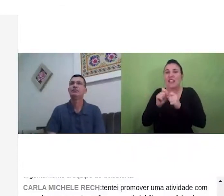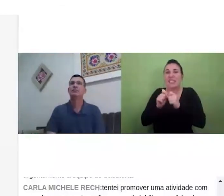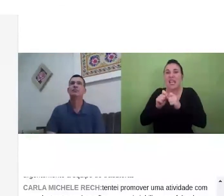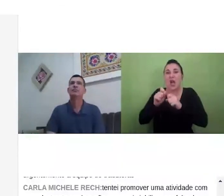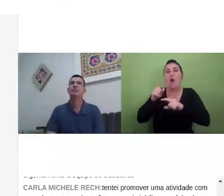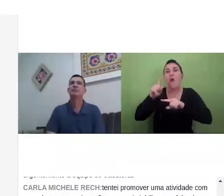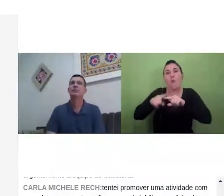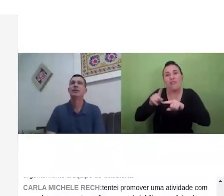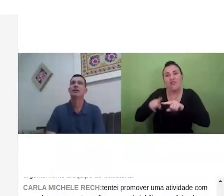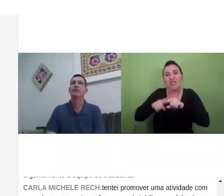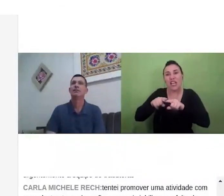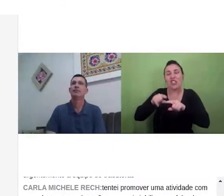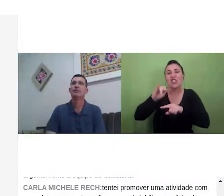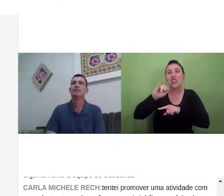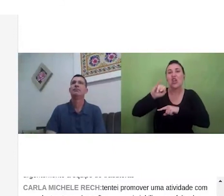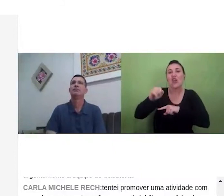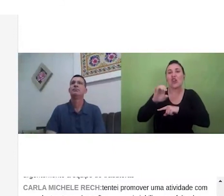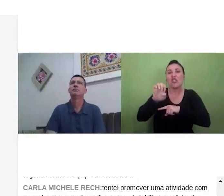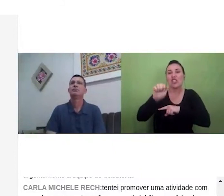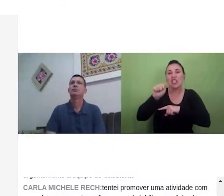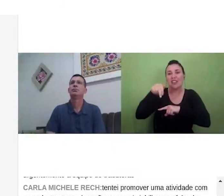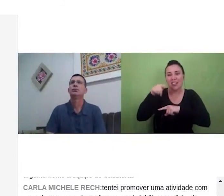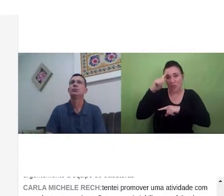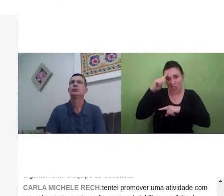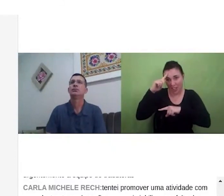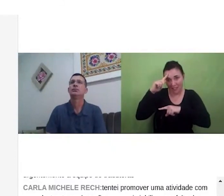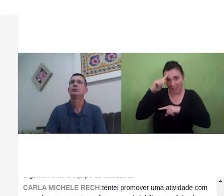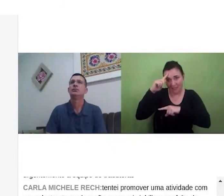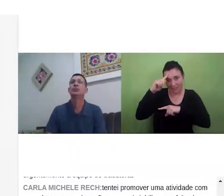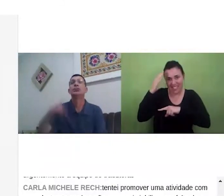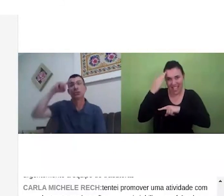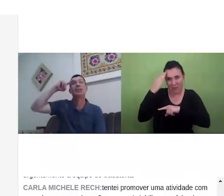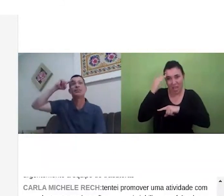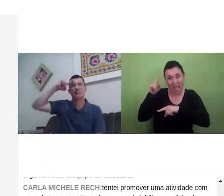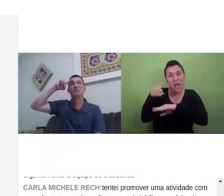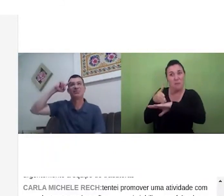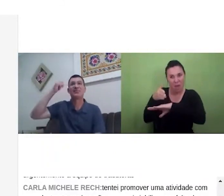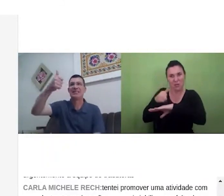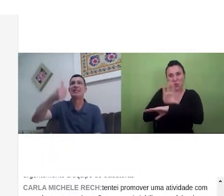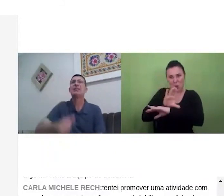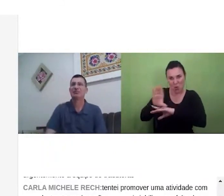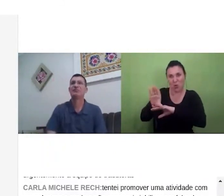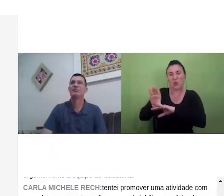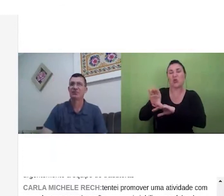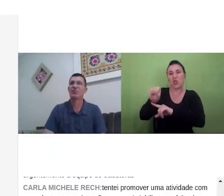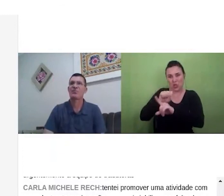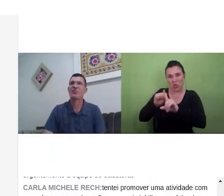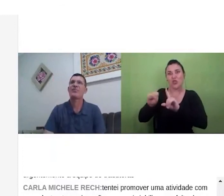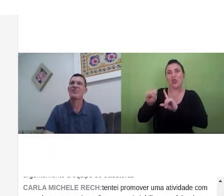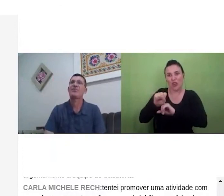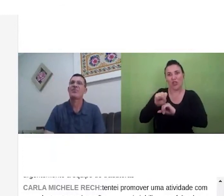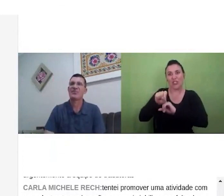Jean o Jean é egresso do curso de ciências sociais da UFPEL Jean Michel Carré Farias e